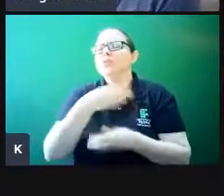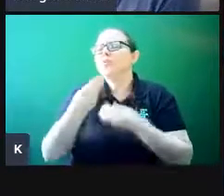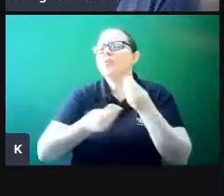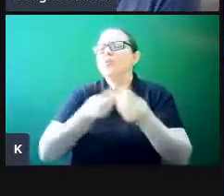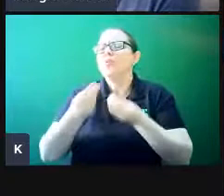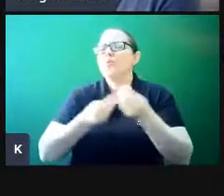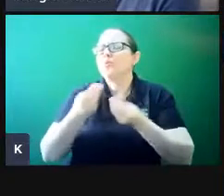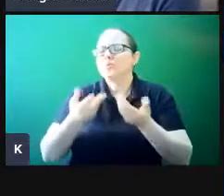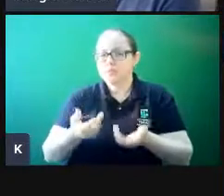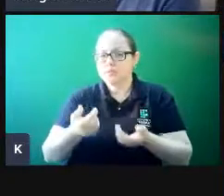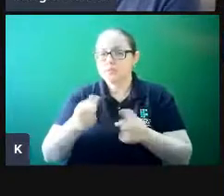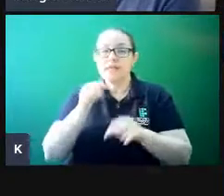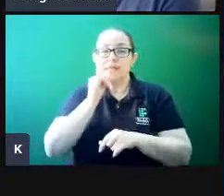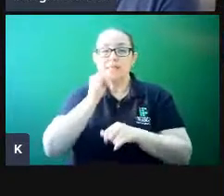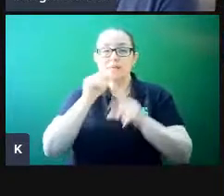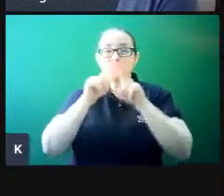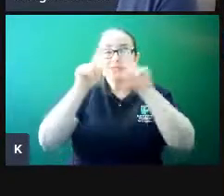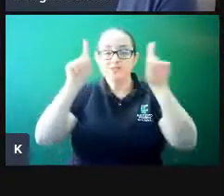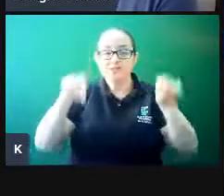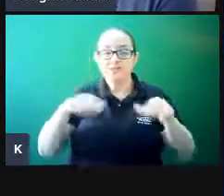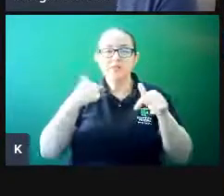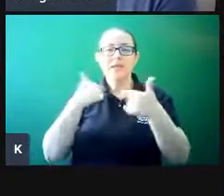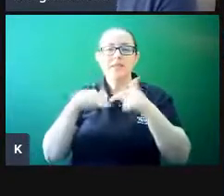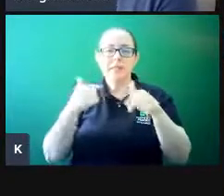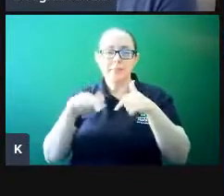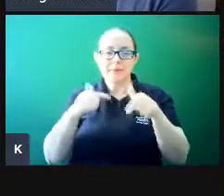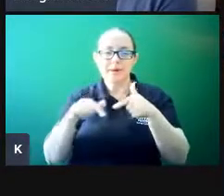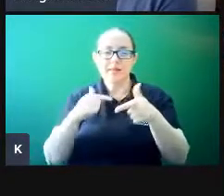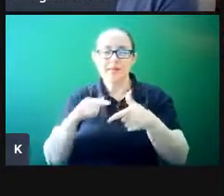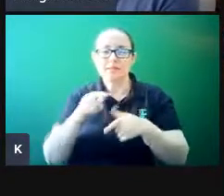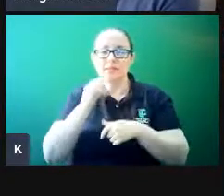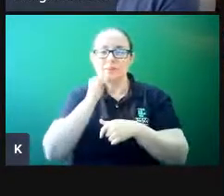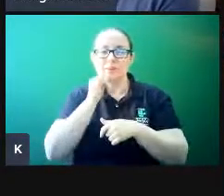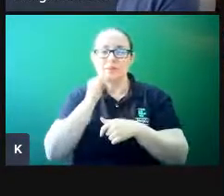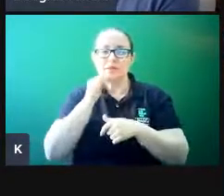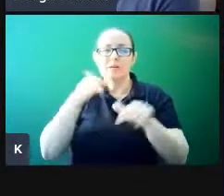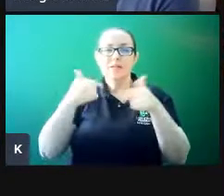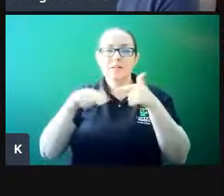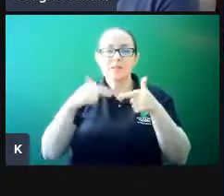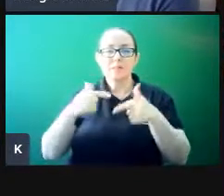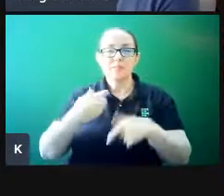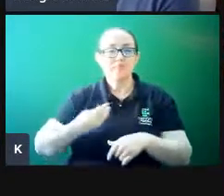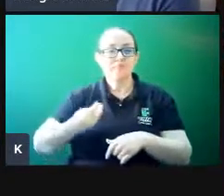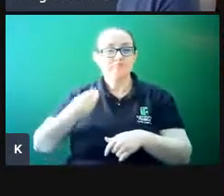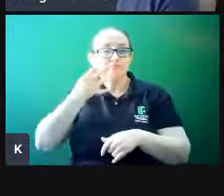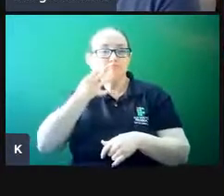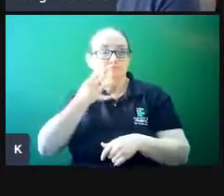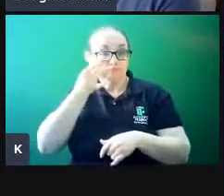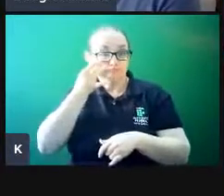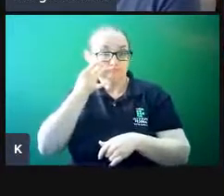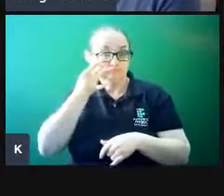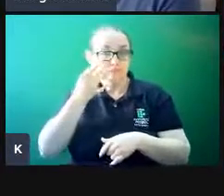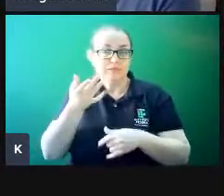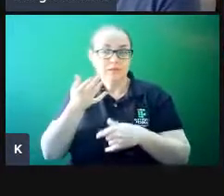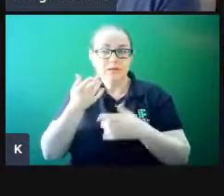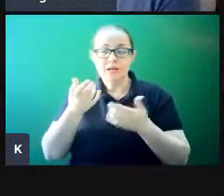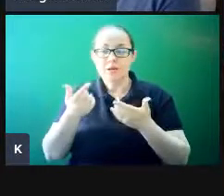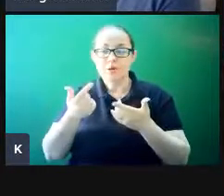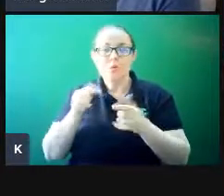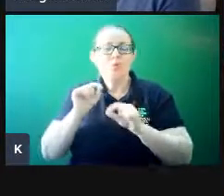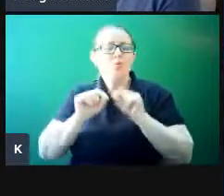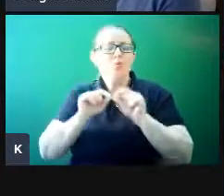por exemplo, no caso dos servidores que estavam trabalhando, só um exemplo aqui, que estavam trabalhando com atividades presenciais. O que vocês